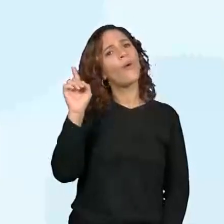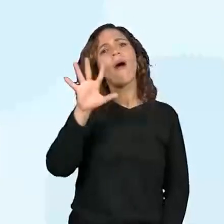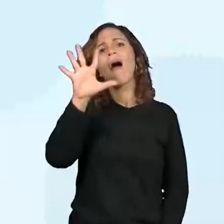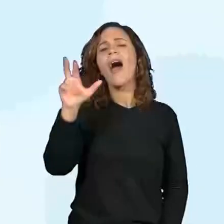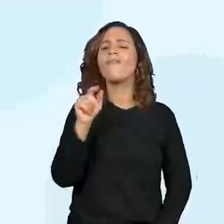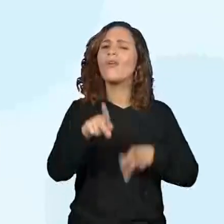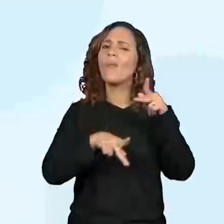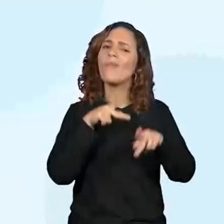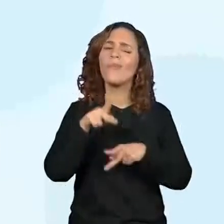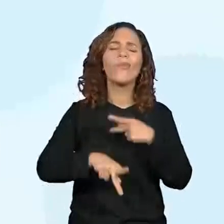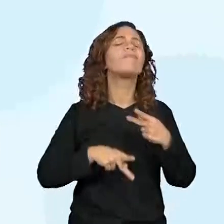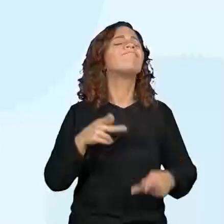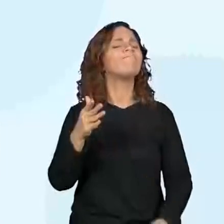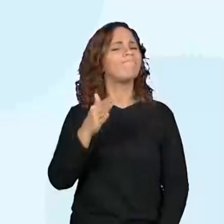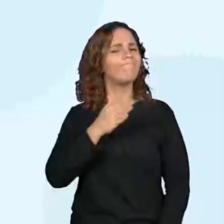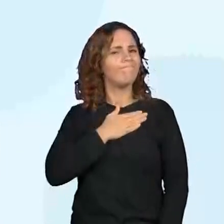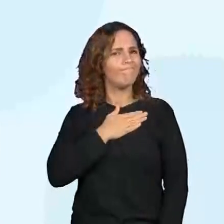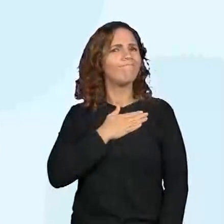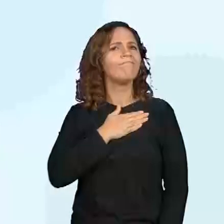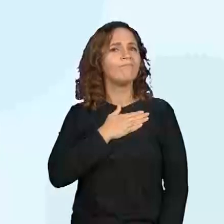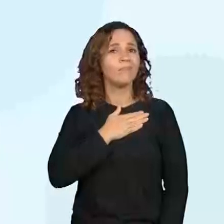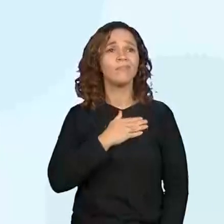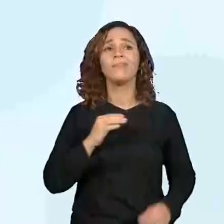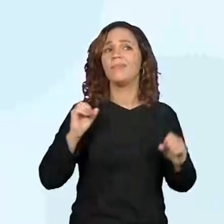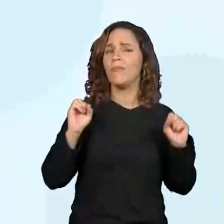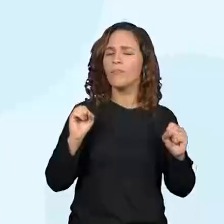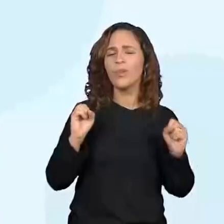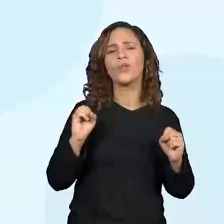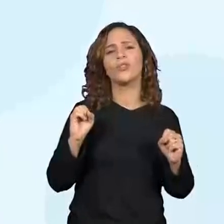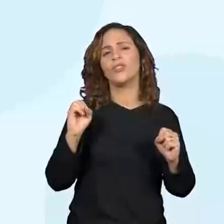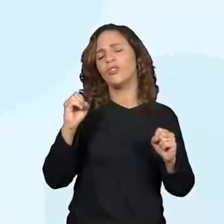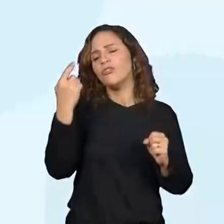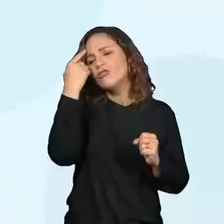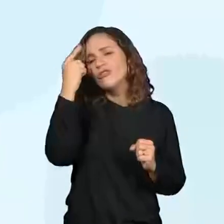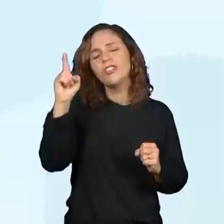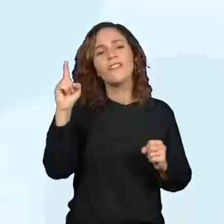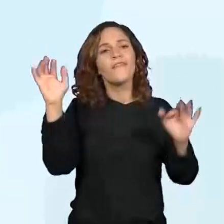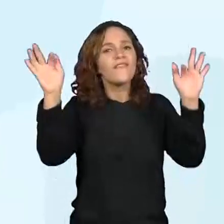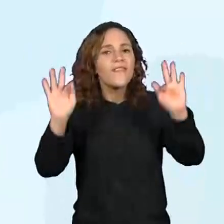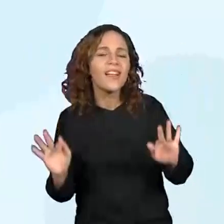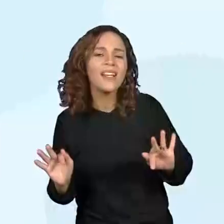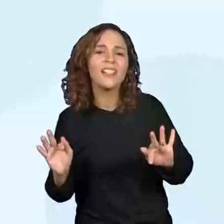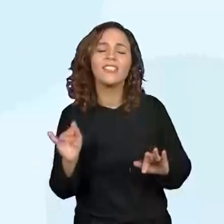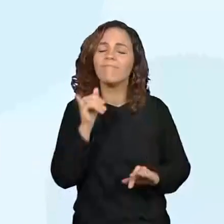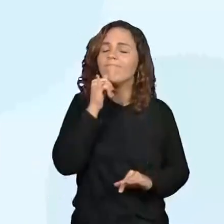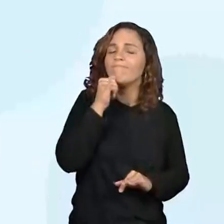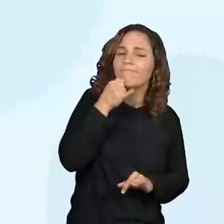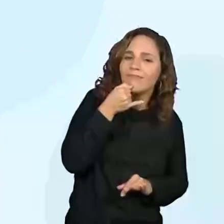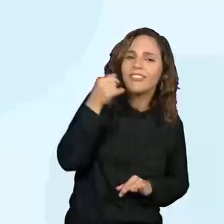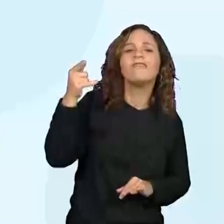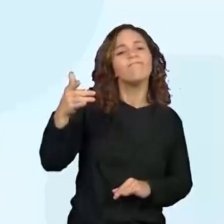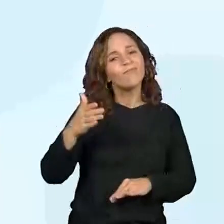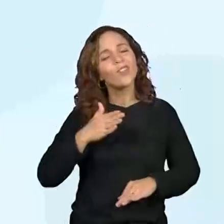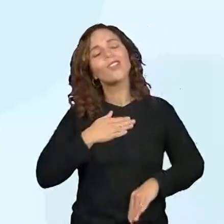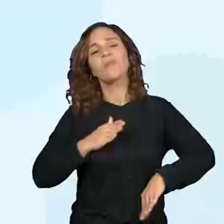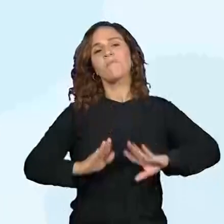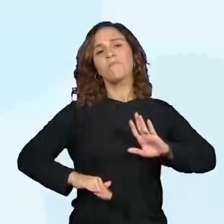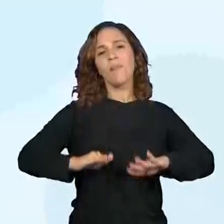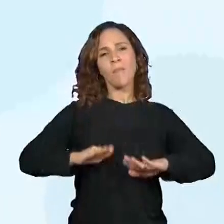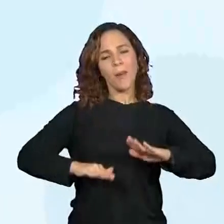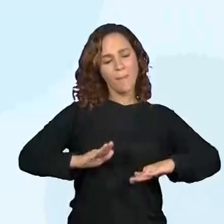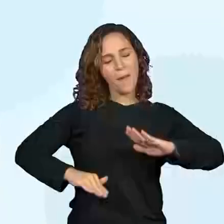Sejam seus dias de festas e tristezas, sejam alegres e através dos seus